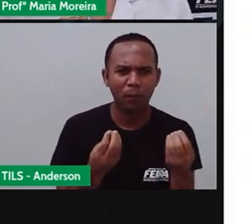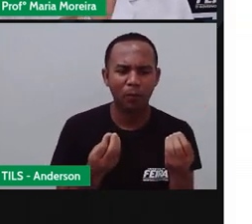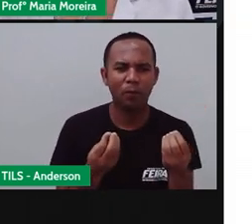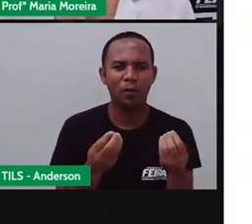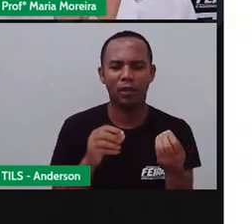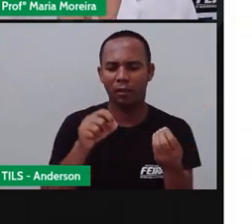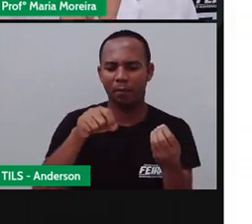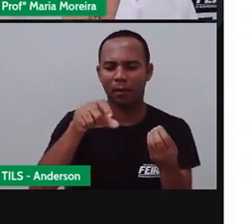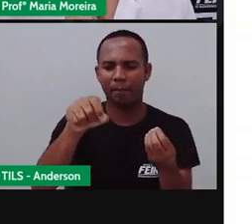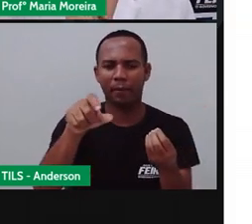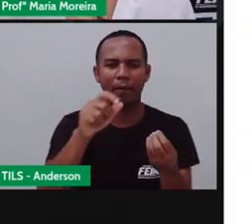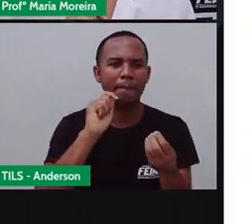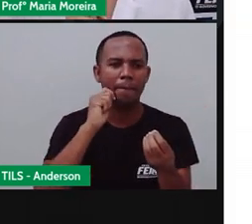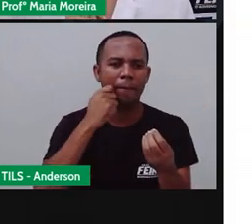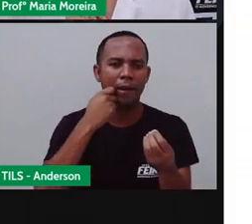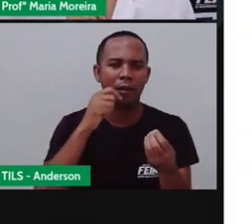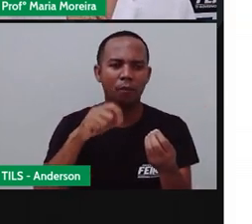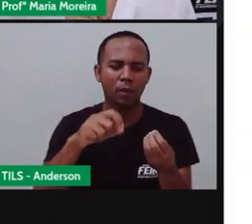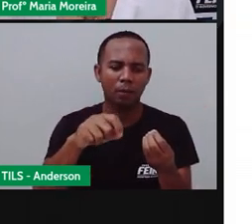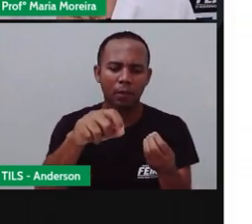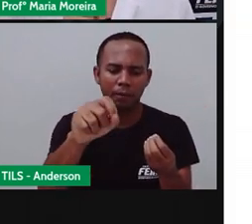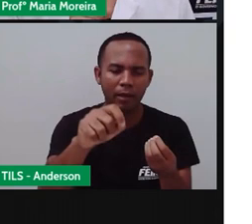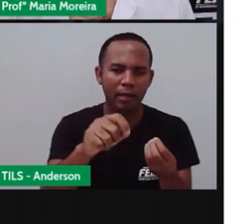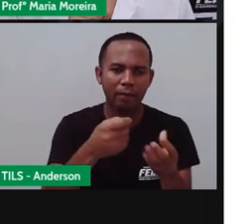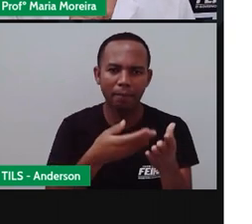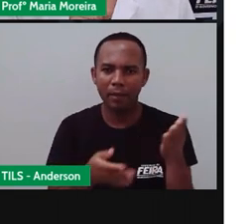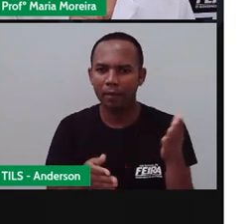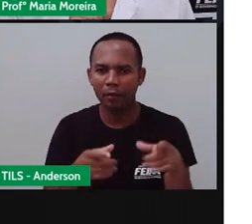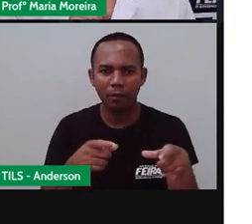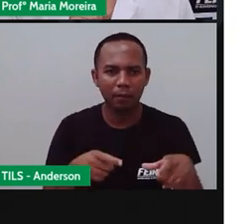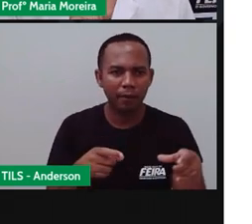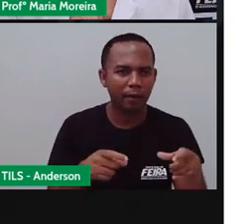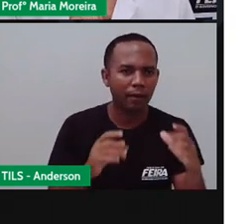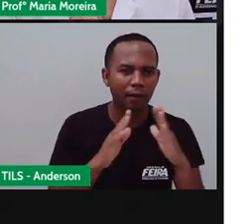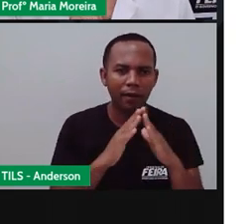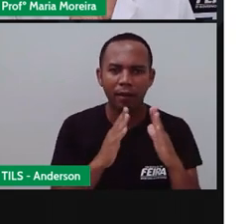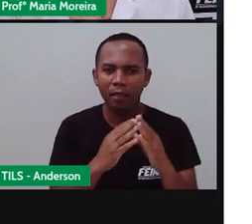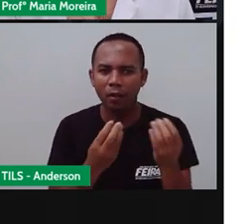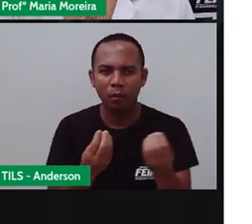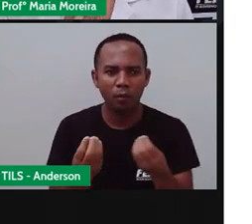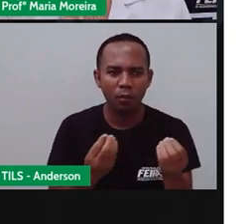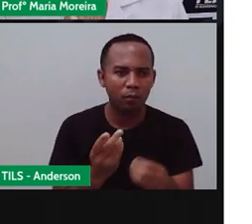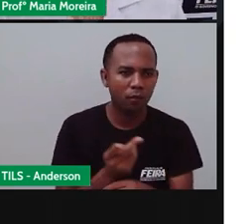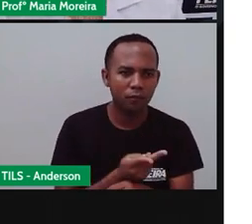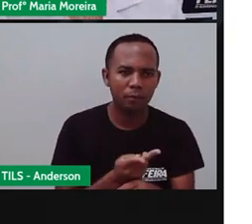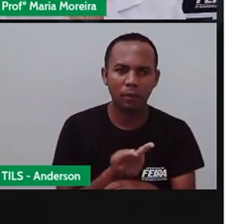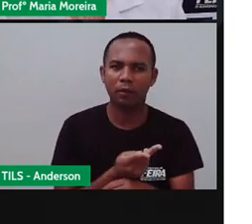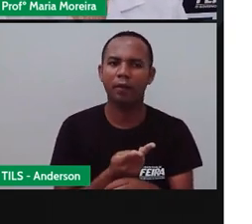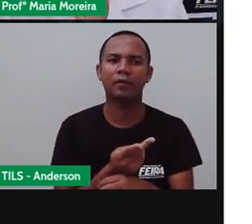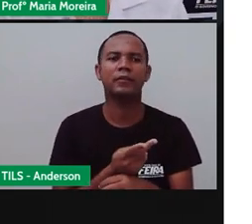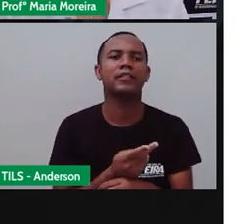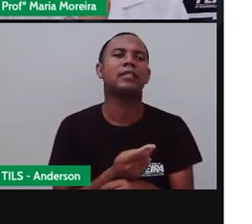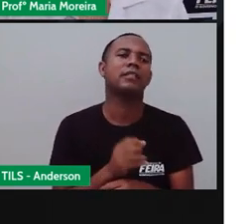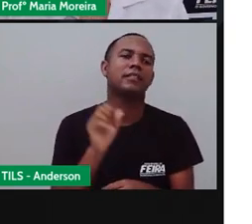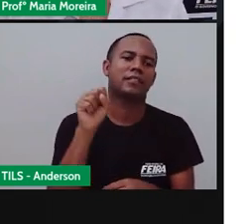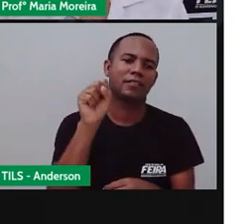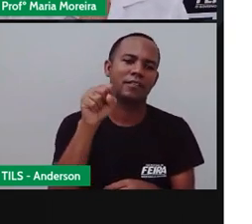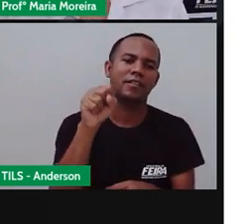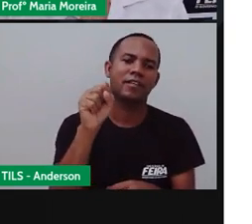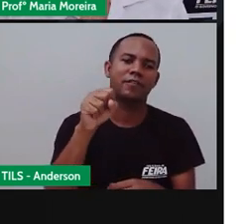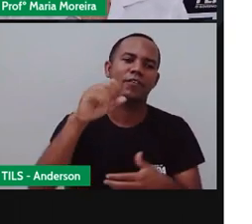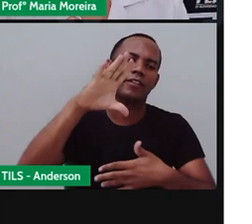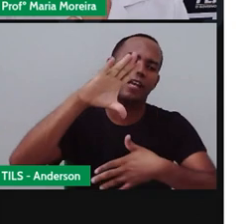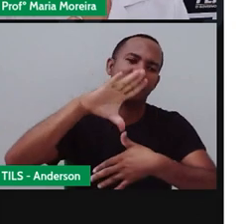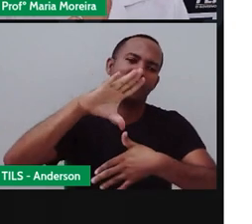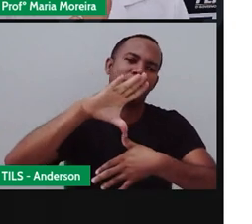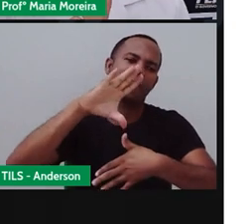tivesse utilizado um mapa? Será que ele teria conseguido voltar para casa? Você acha o que, Anderson? Ele teria conseguido voltar